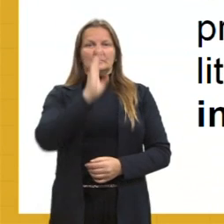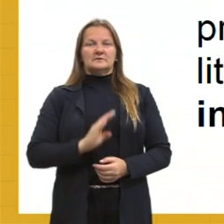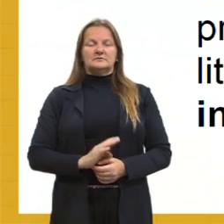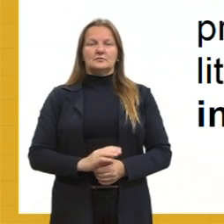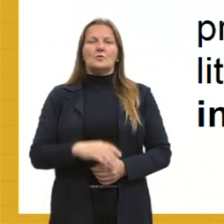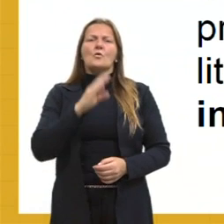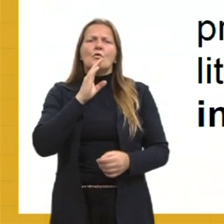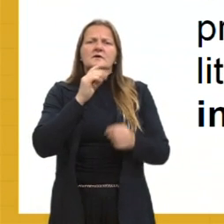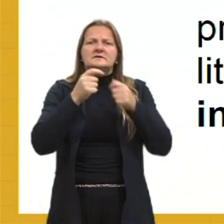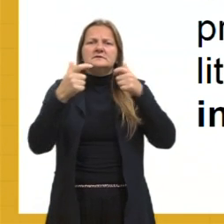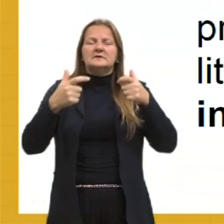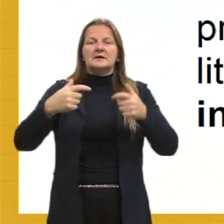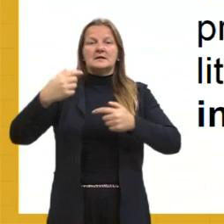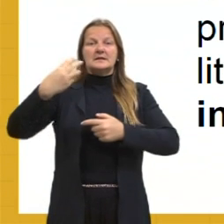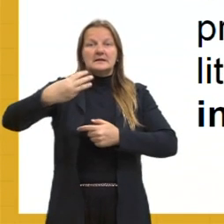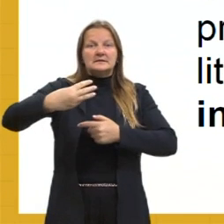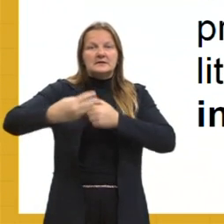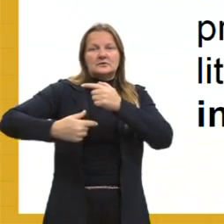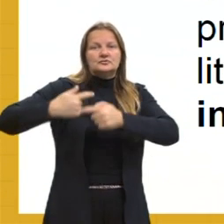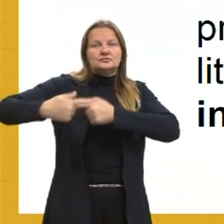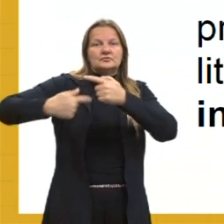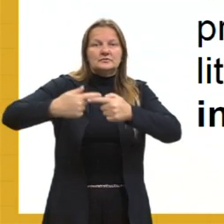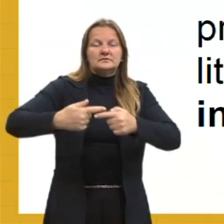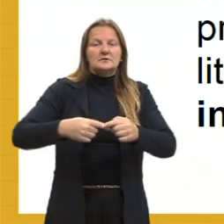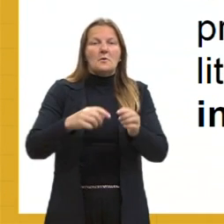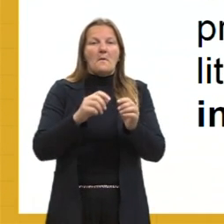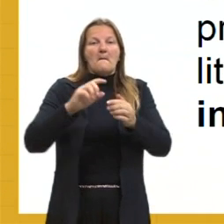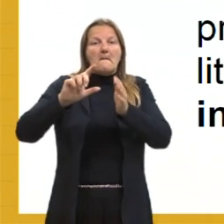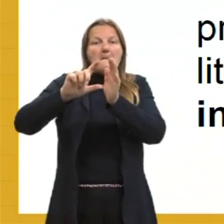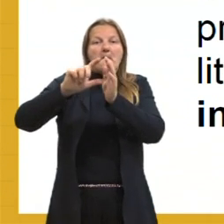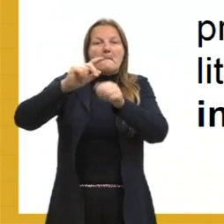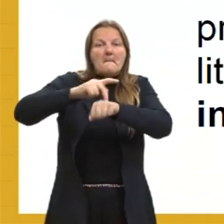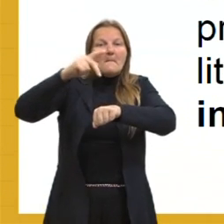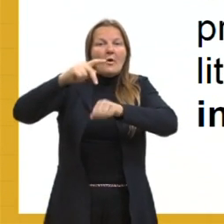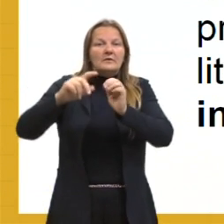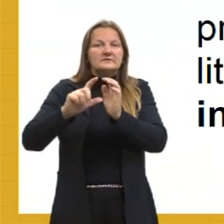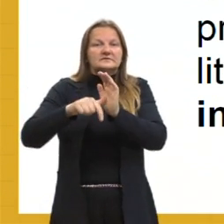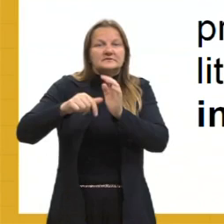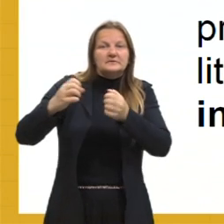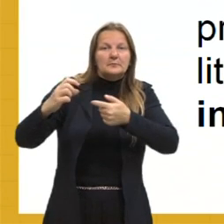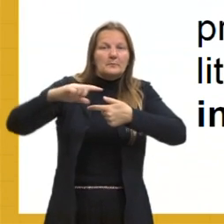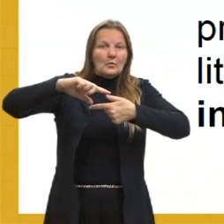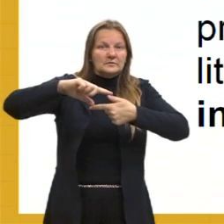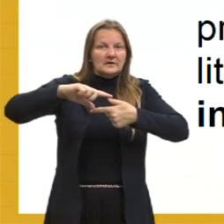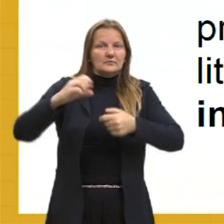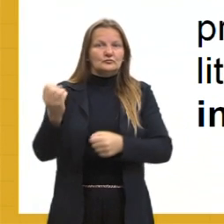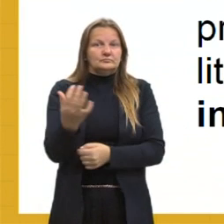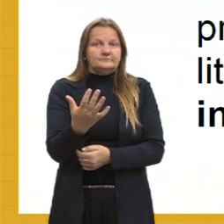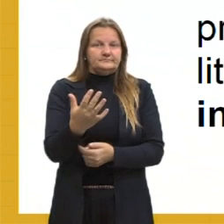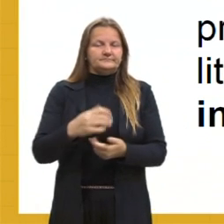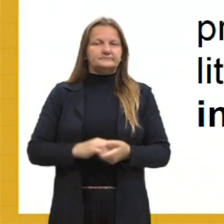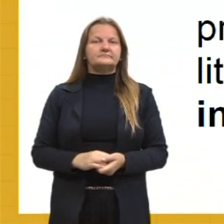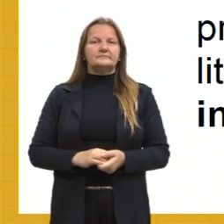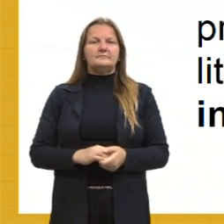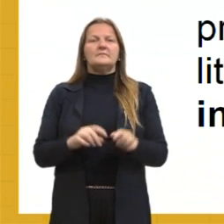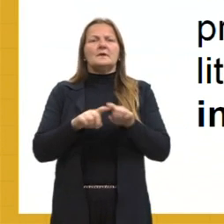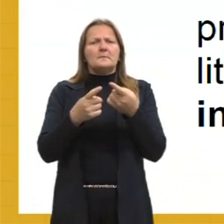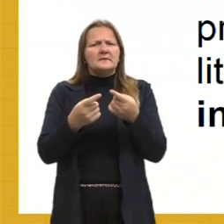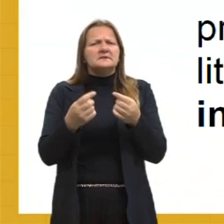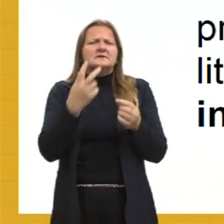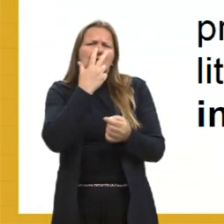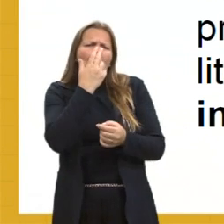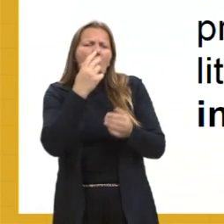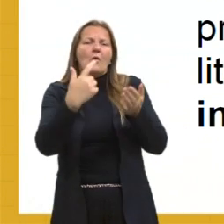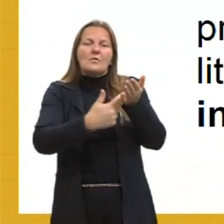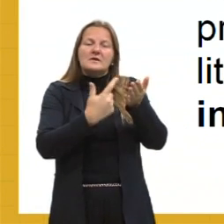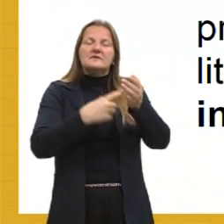como terceira geração modernista ou pós-modernismo, né? Não vamos nos apegar tanto a nomes, mas é mais ou menos como nos